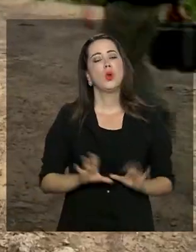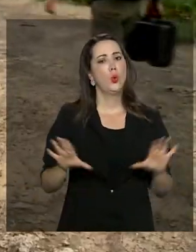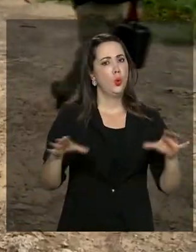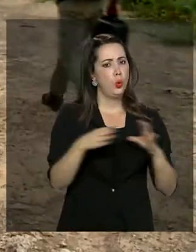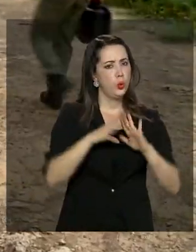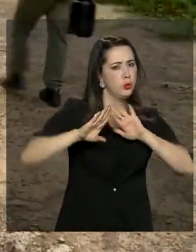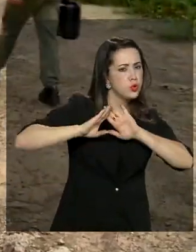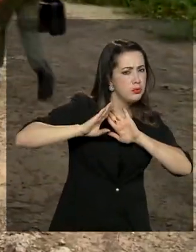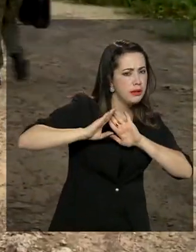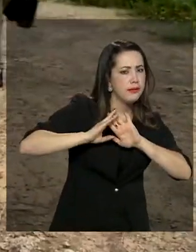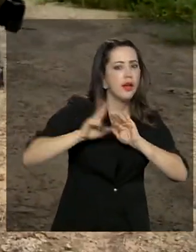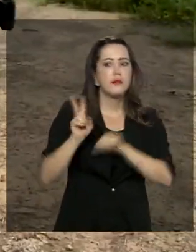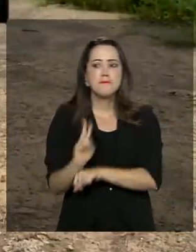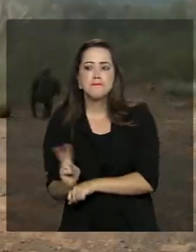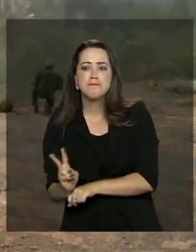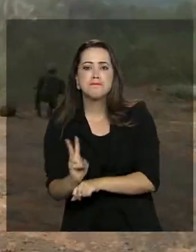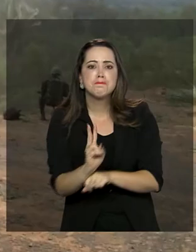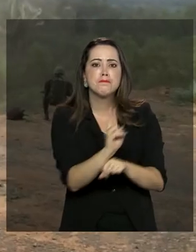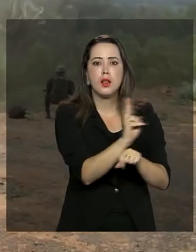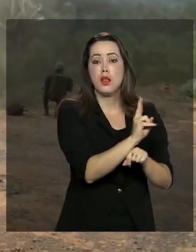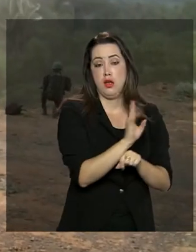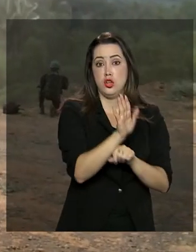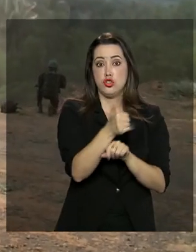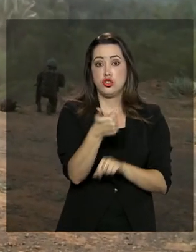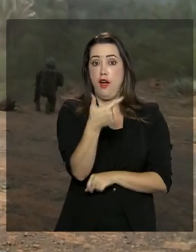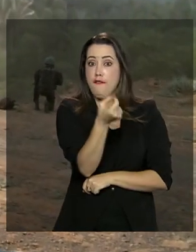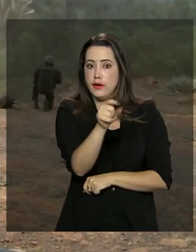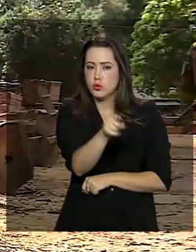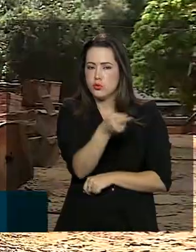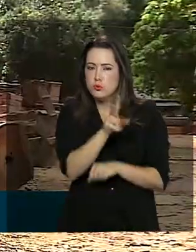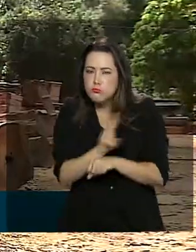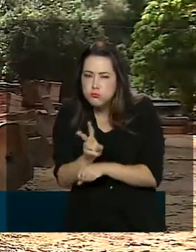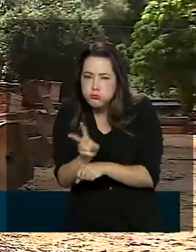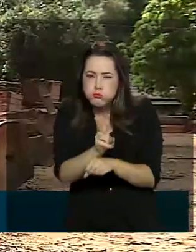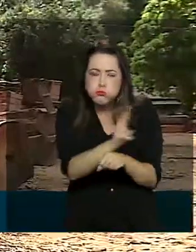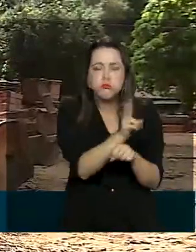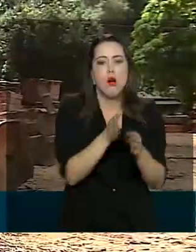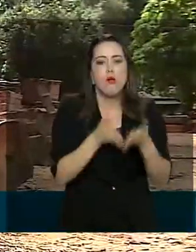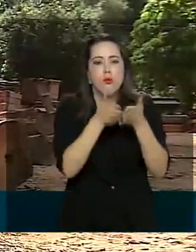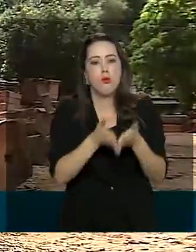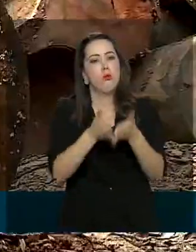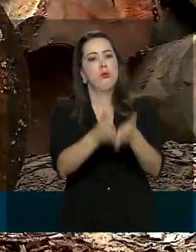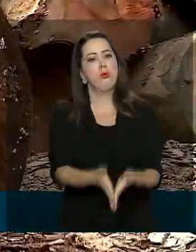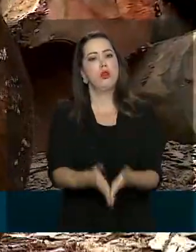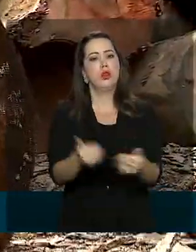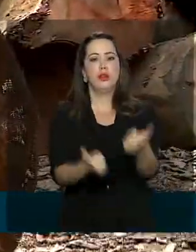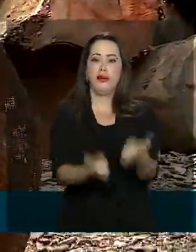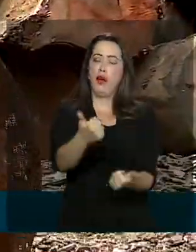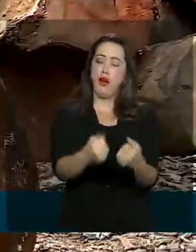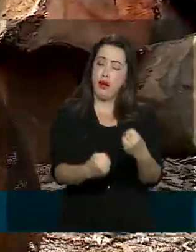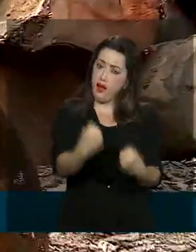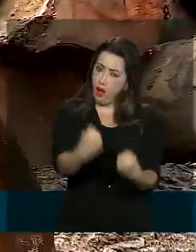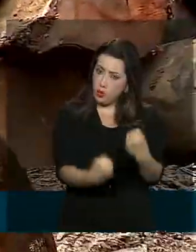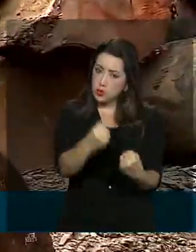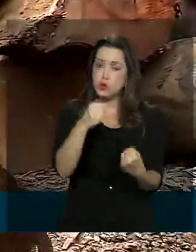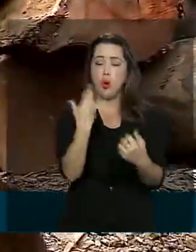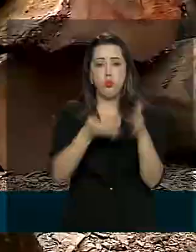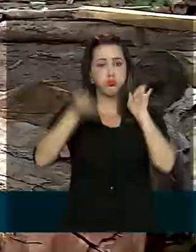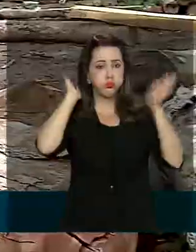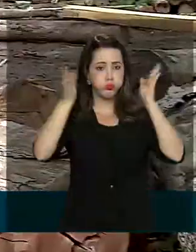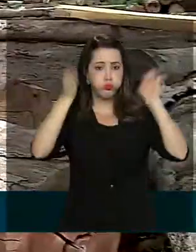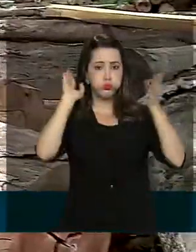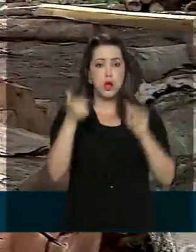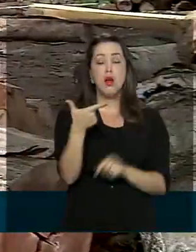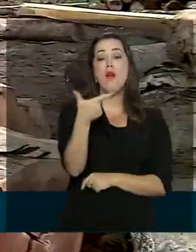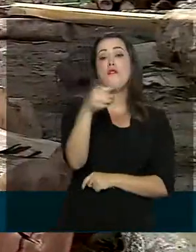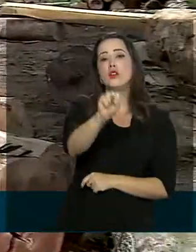fiscalização já fizeram mais de 20 mil inspeções em barcos, carros e caminhões. Mais de 28 mil metros cúbicos de